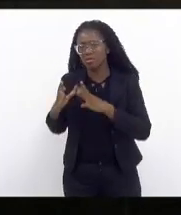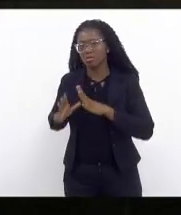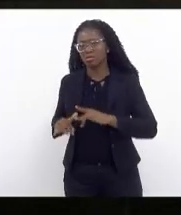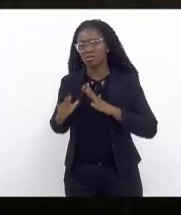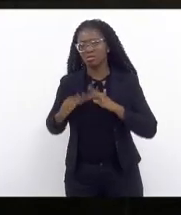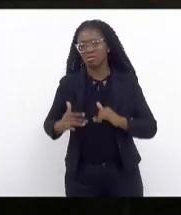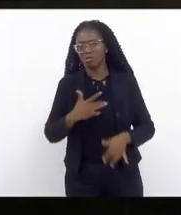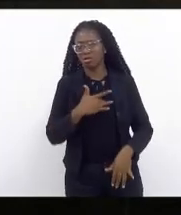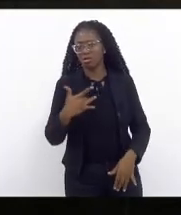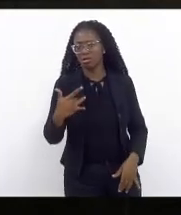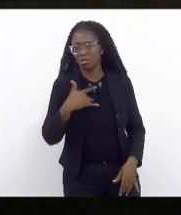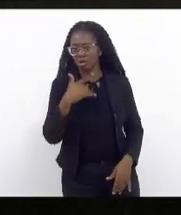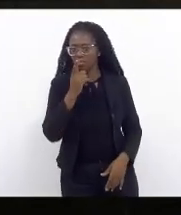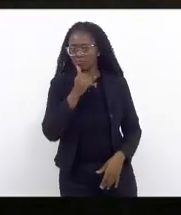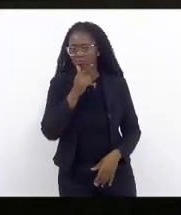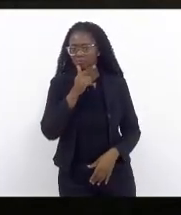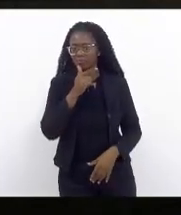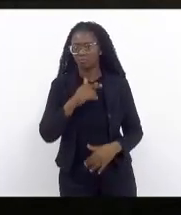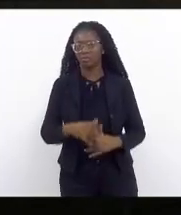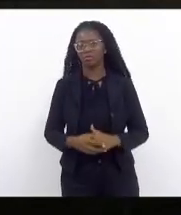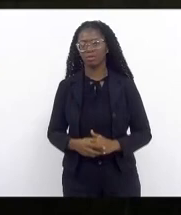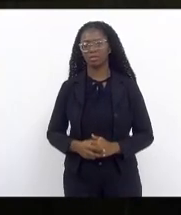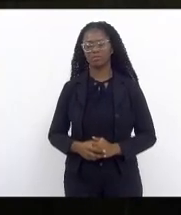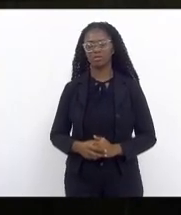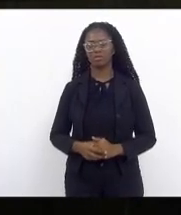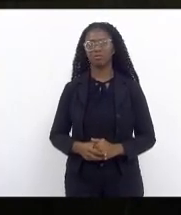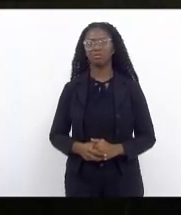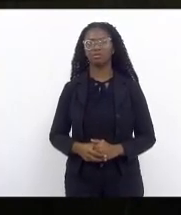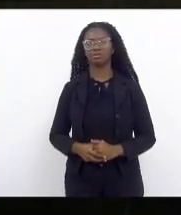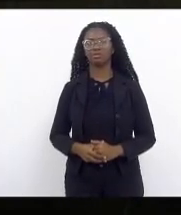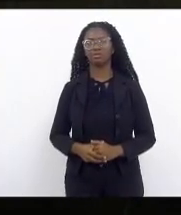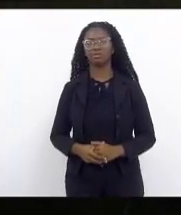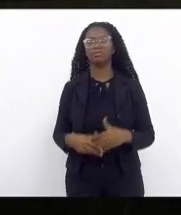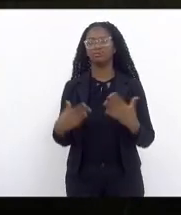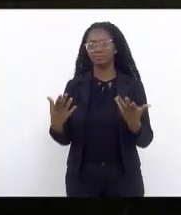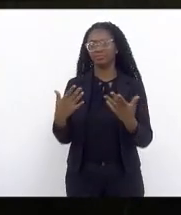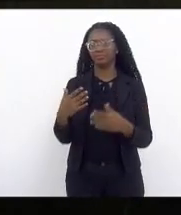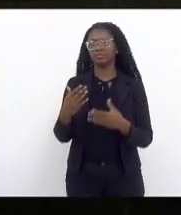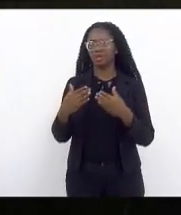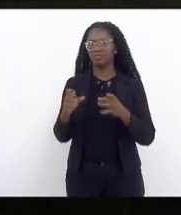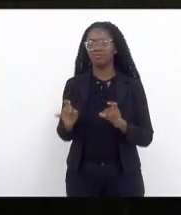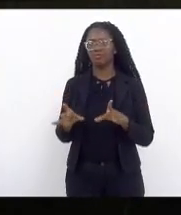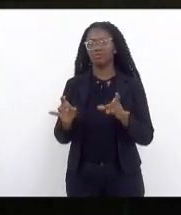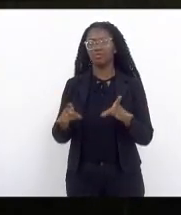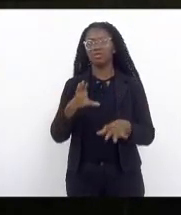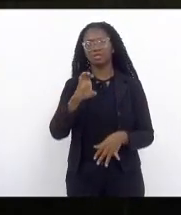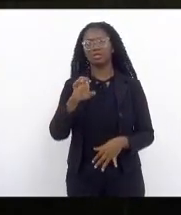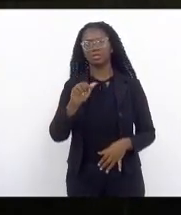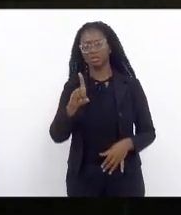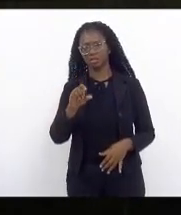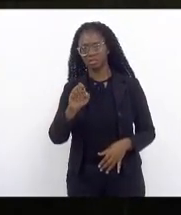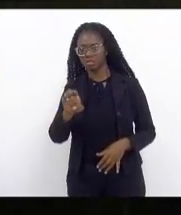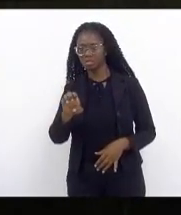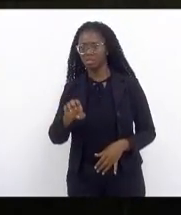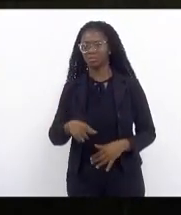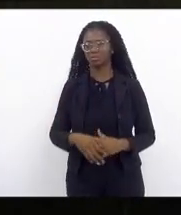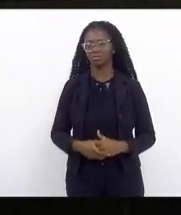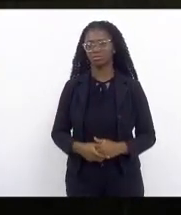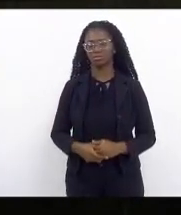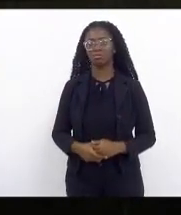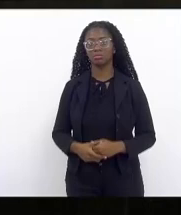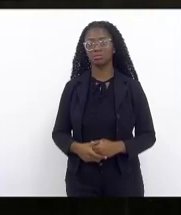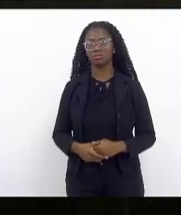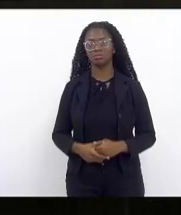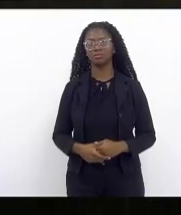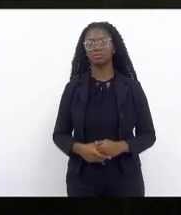apelidavam de venda da SEDAI não foi isso é concessão de serviço SEDAI continua pública e essa concessão